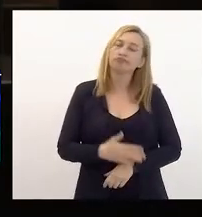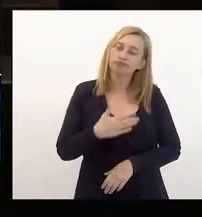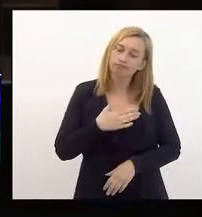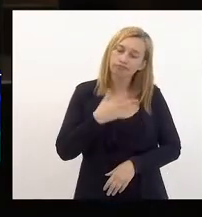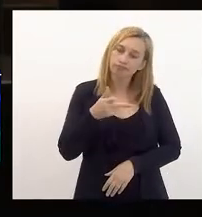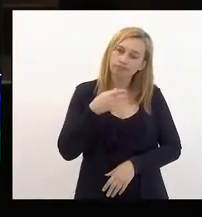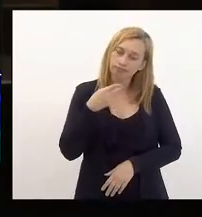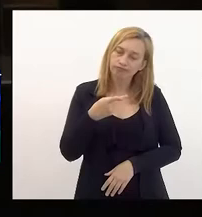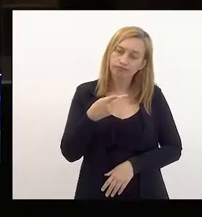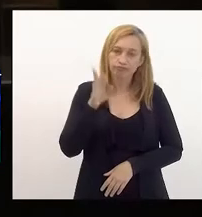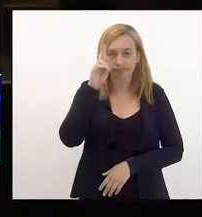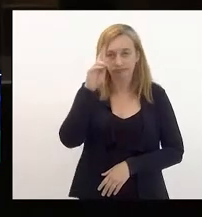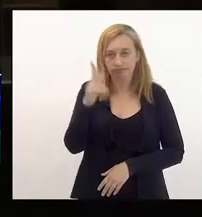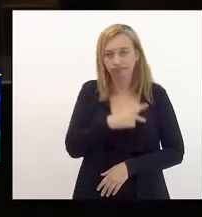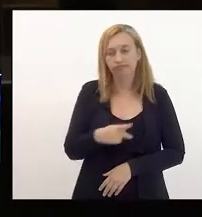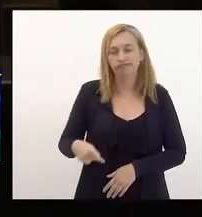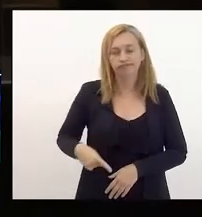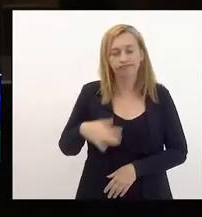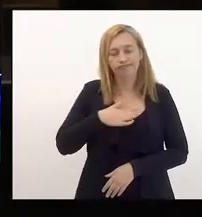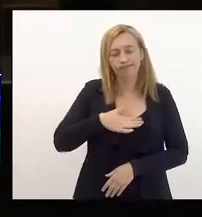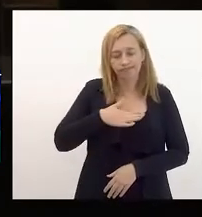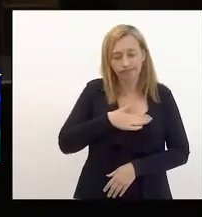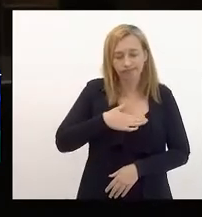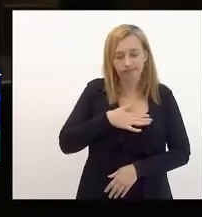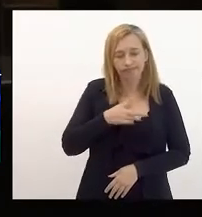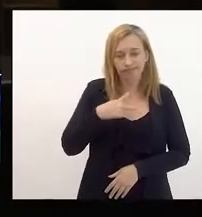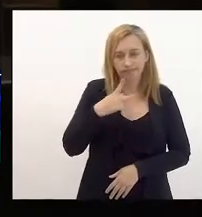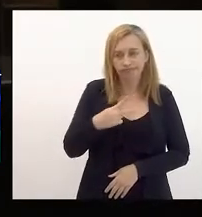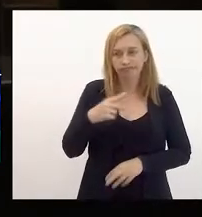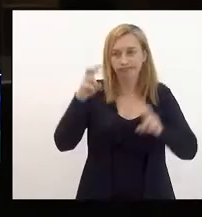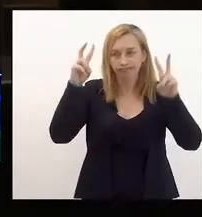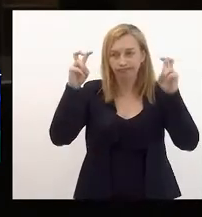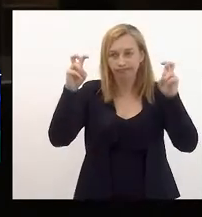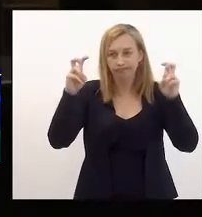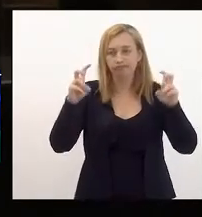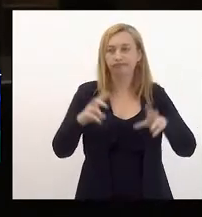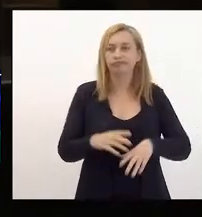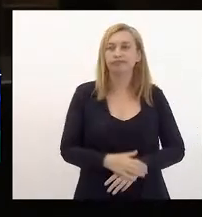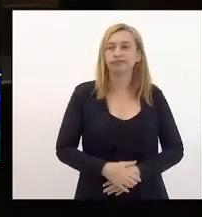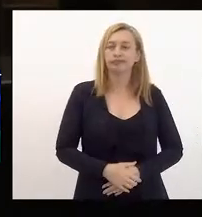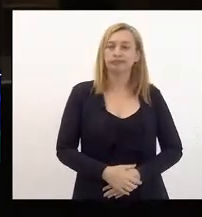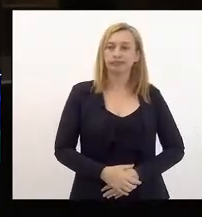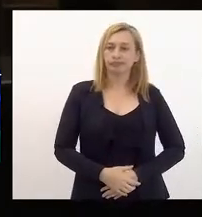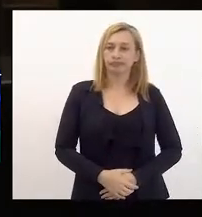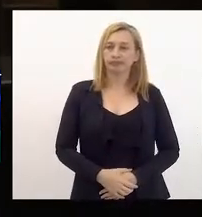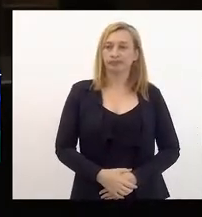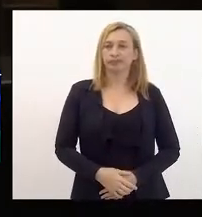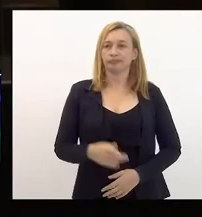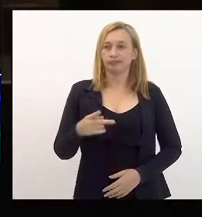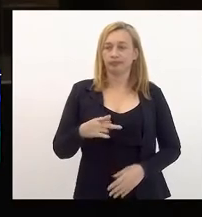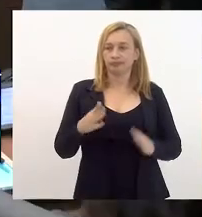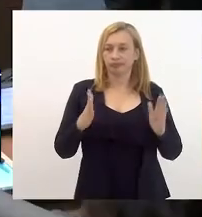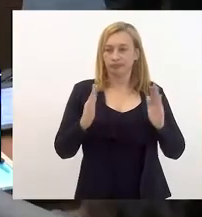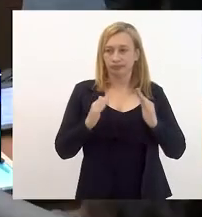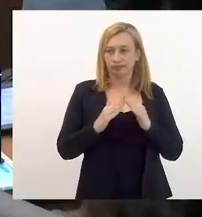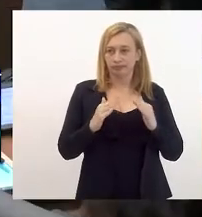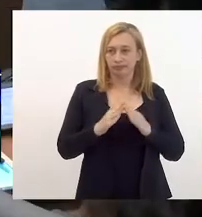considerações, presidente, que eu gostaria de fazer a respeito do tema que ora está sendo tratado nesta Casa.